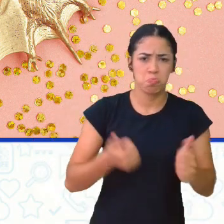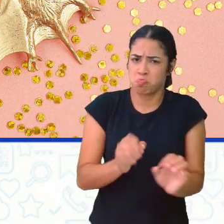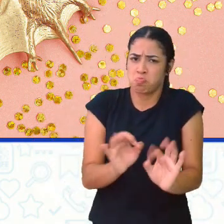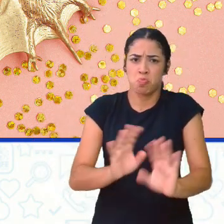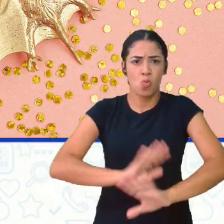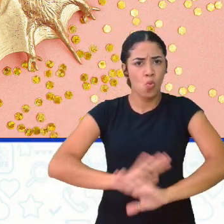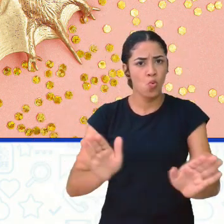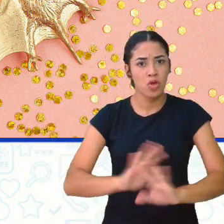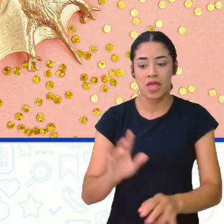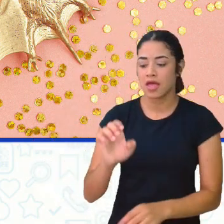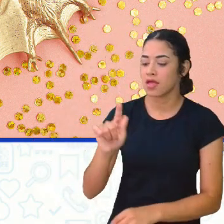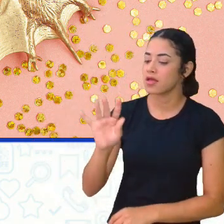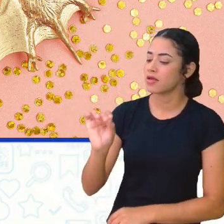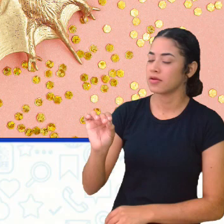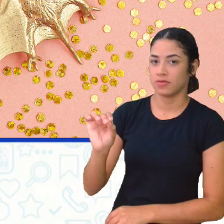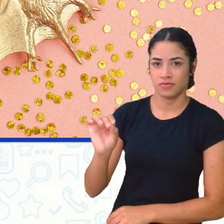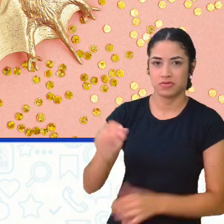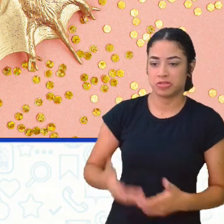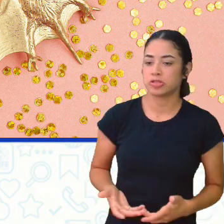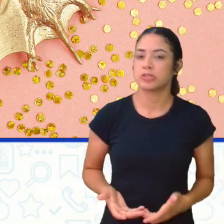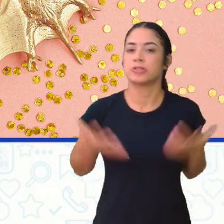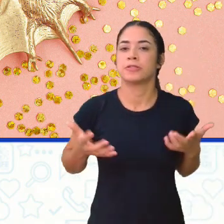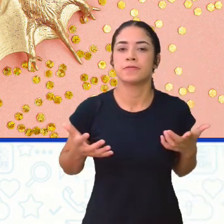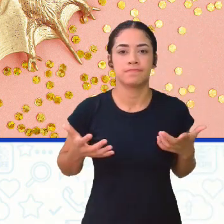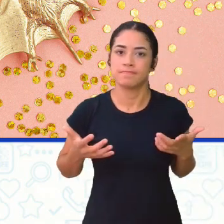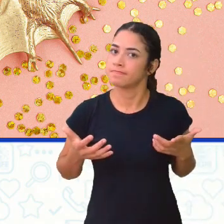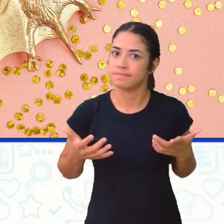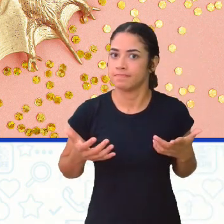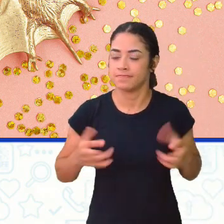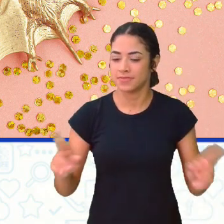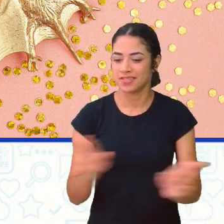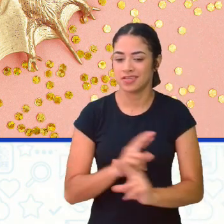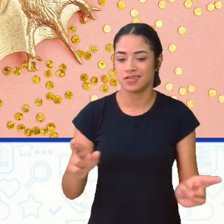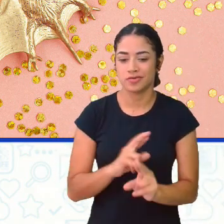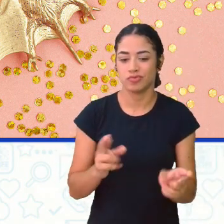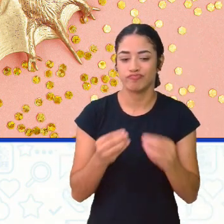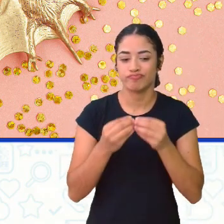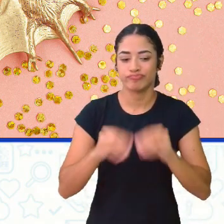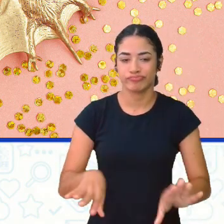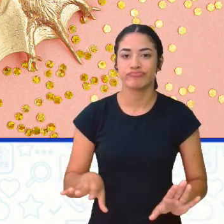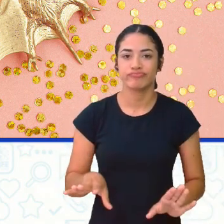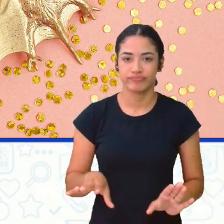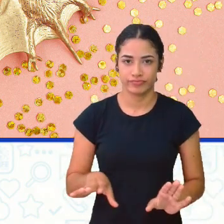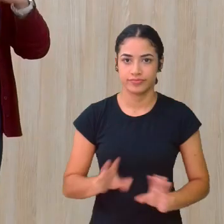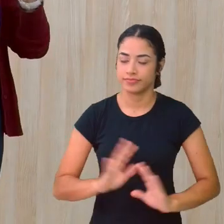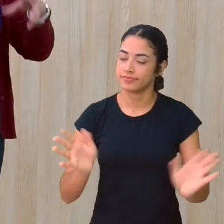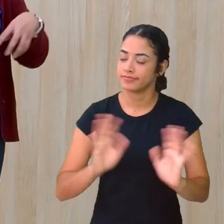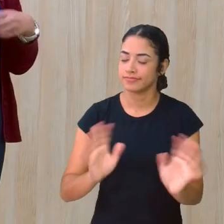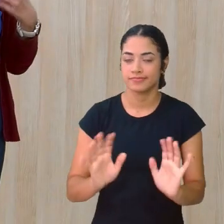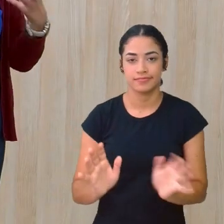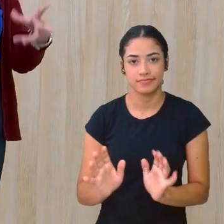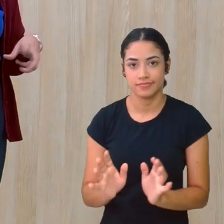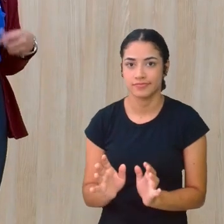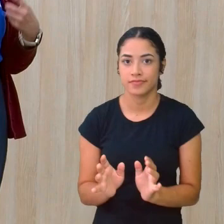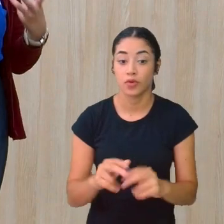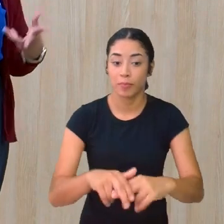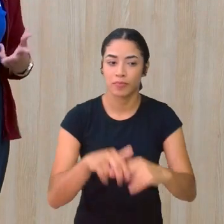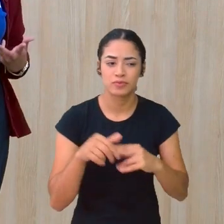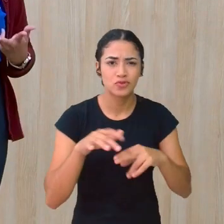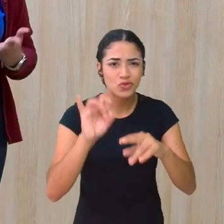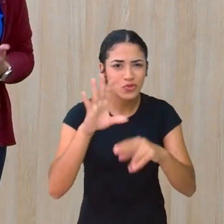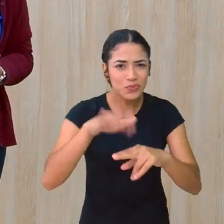E Para não deixar Com que as suas Relações Sejam respaldadas Nesse vencer